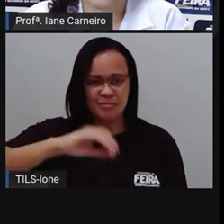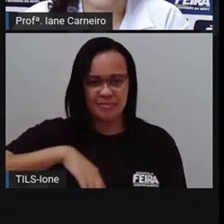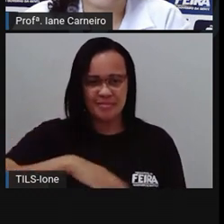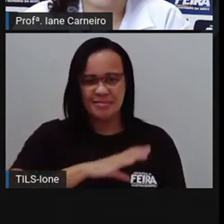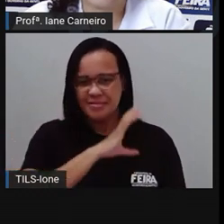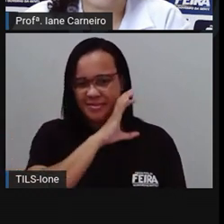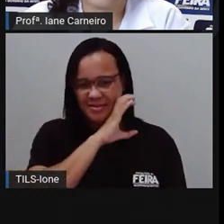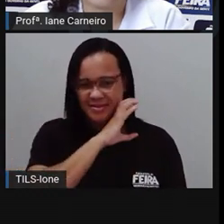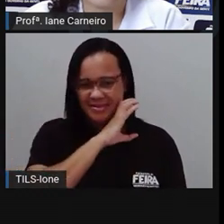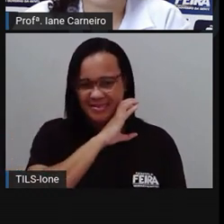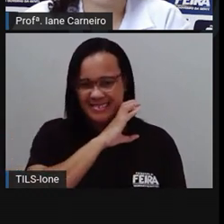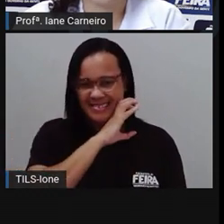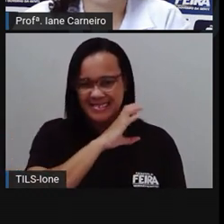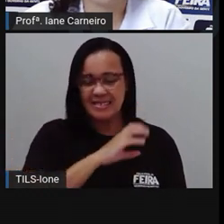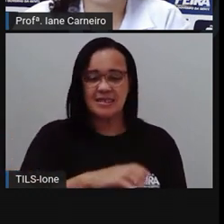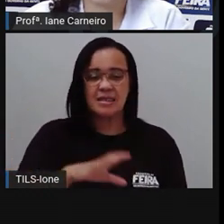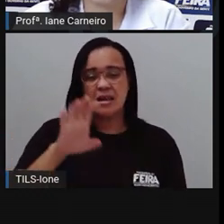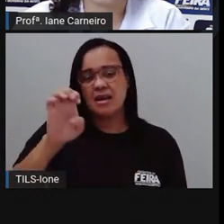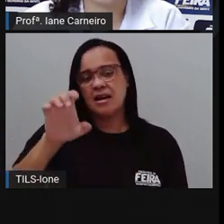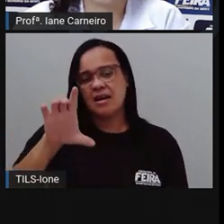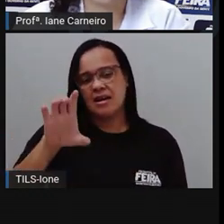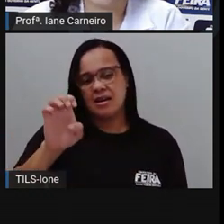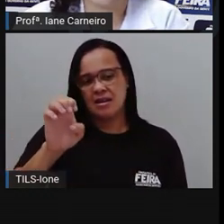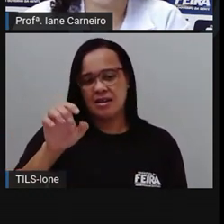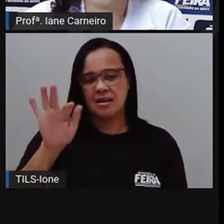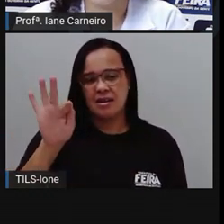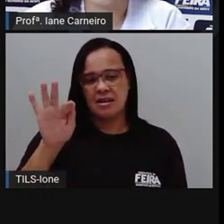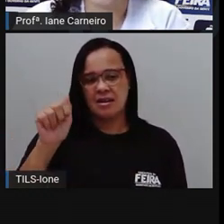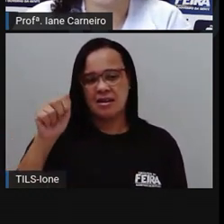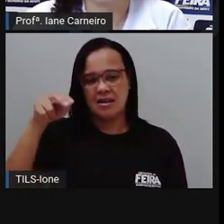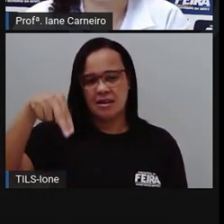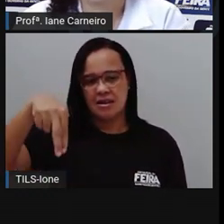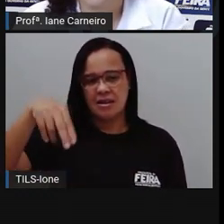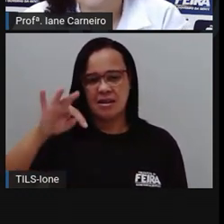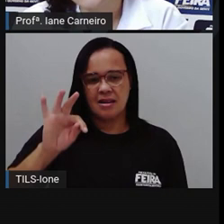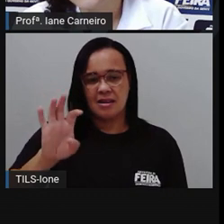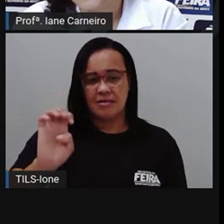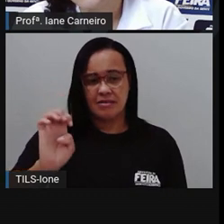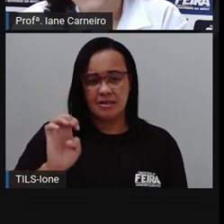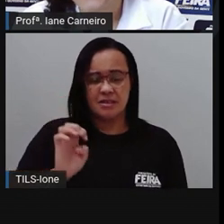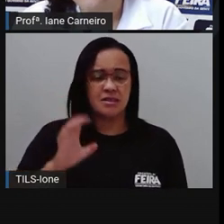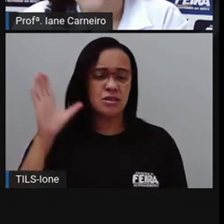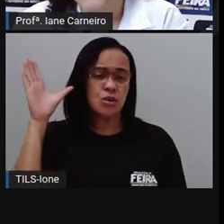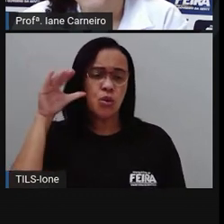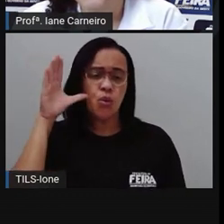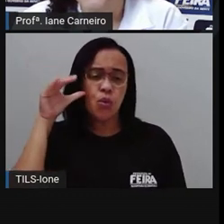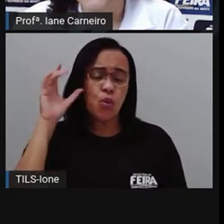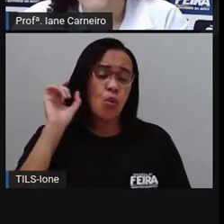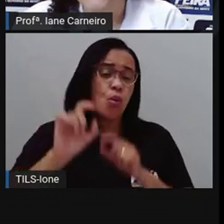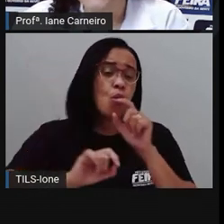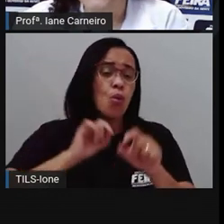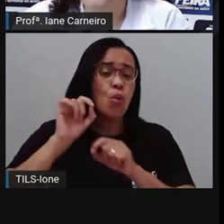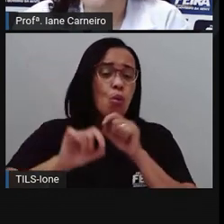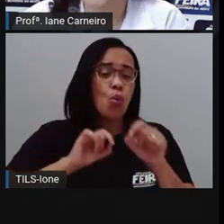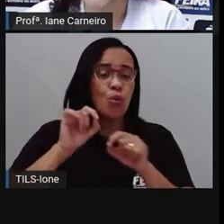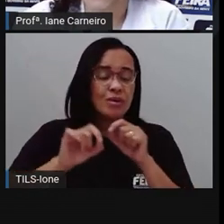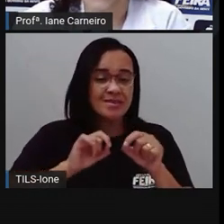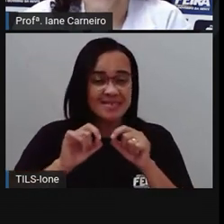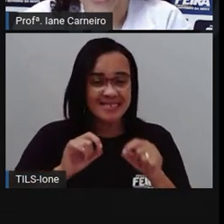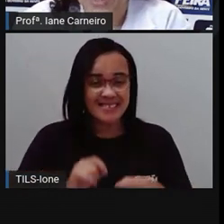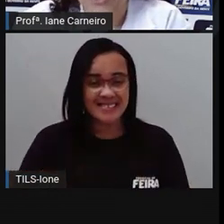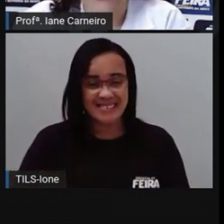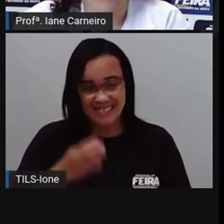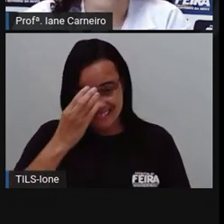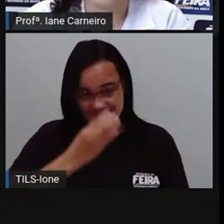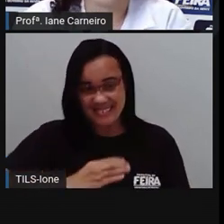Ó, é elefante. O elefante. Qual curiosidade será que a Proiane trouxe sobre o